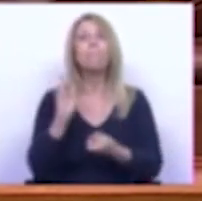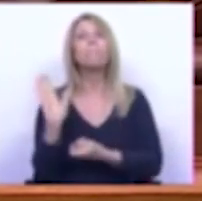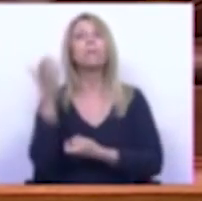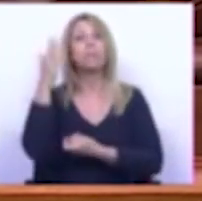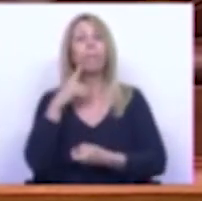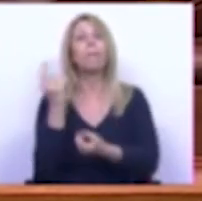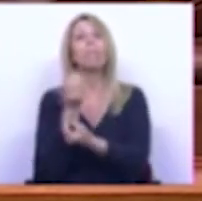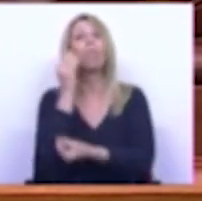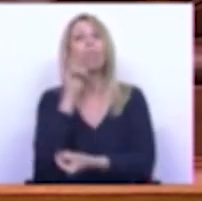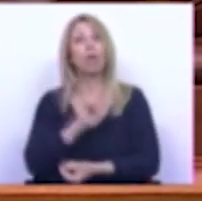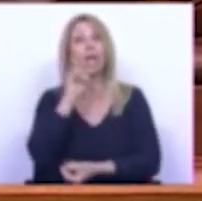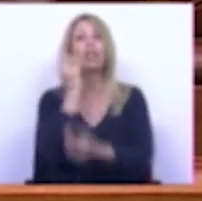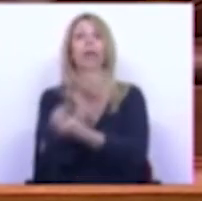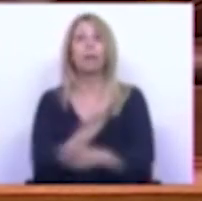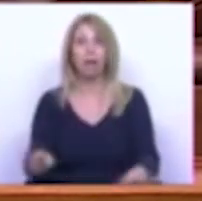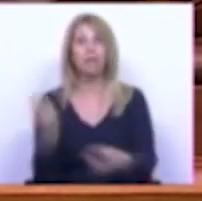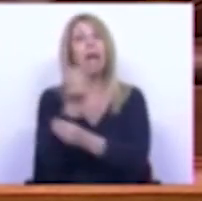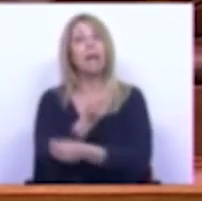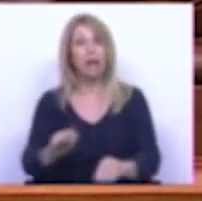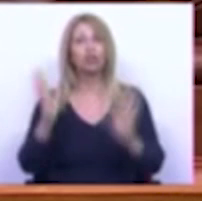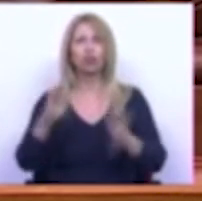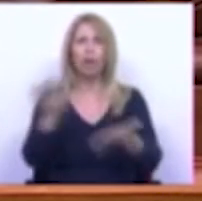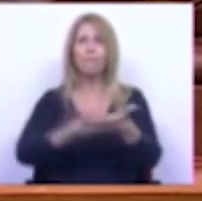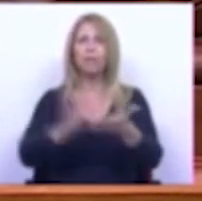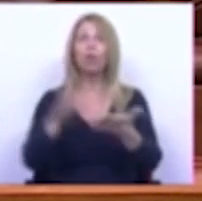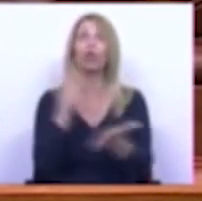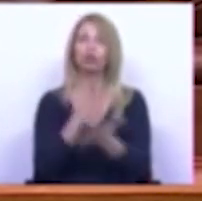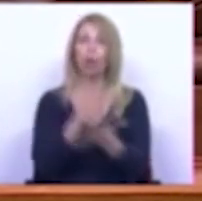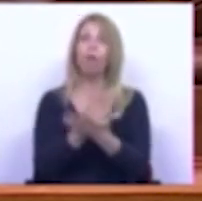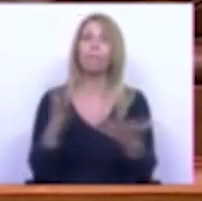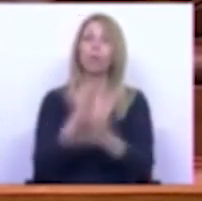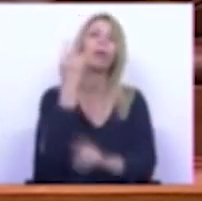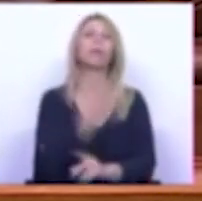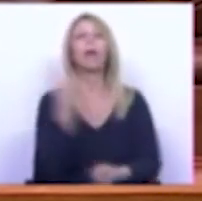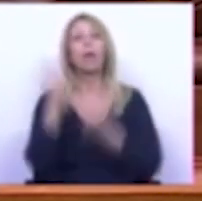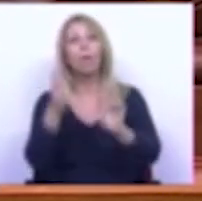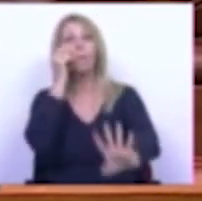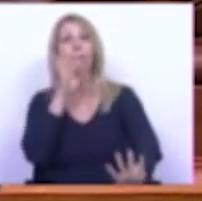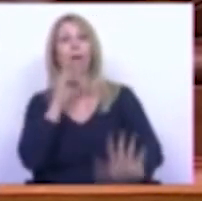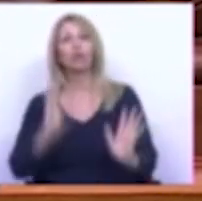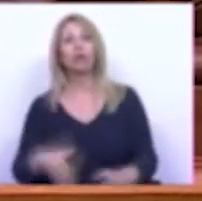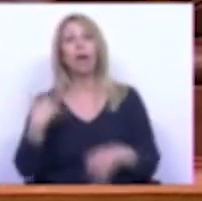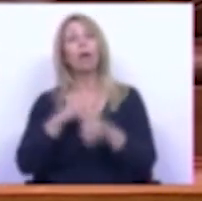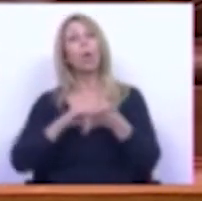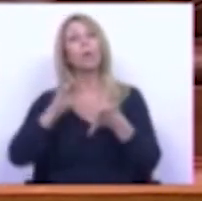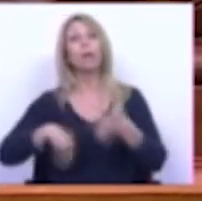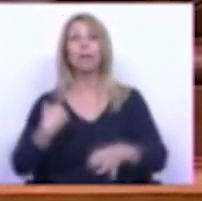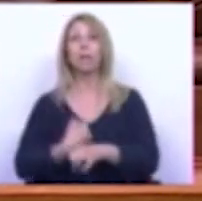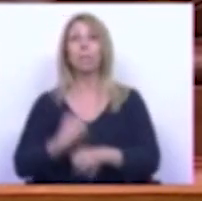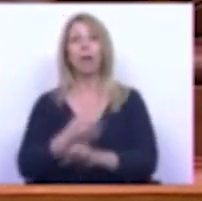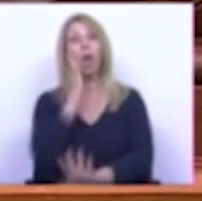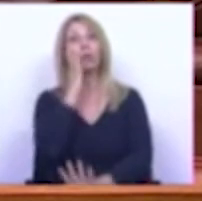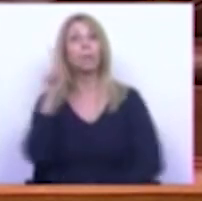destas crianças estão já matriculadas nas nossas escolas e alguns dos seus pais já assinaram contratos de trabalho com alojamento